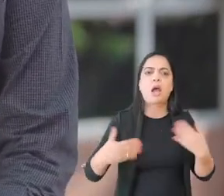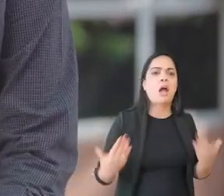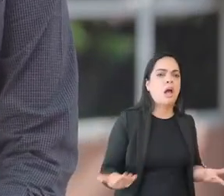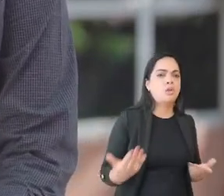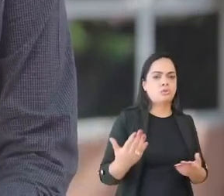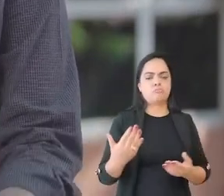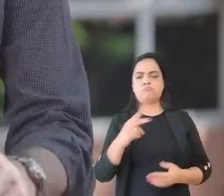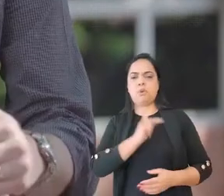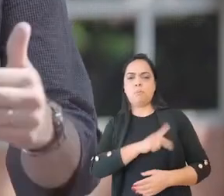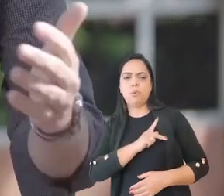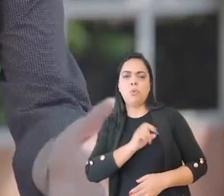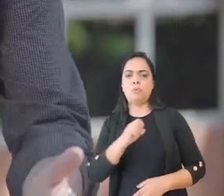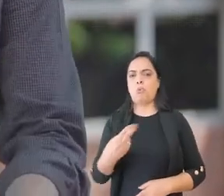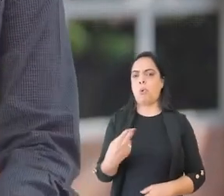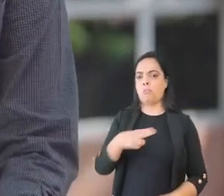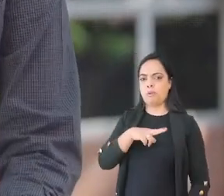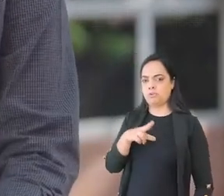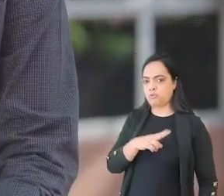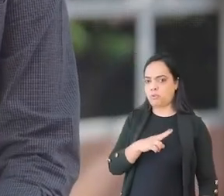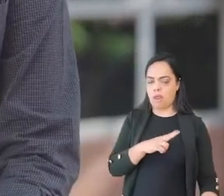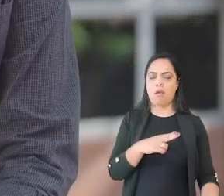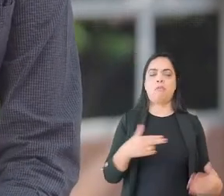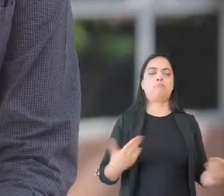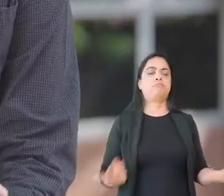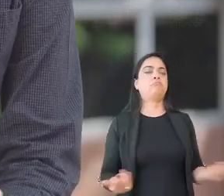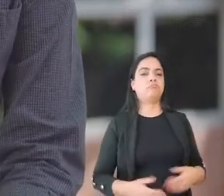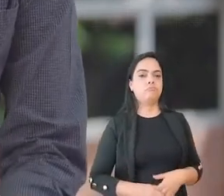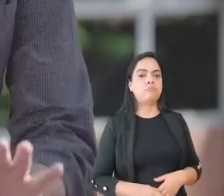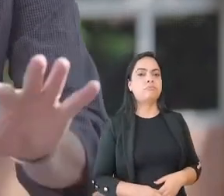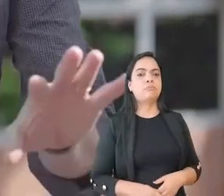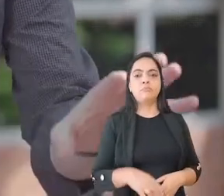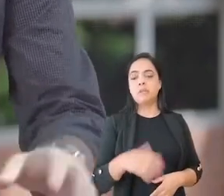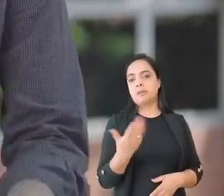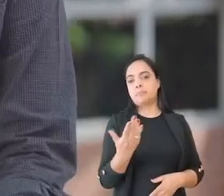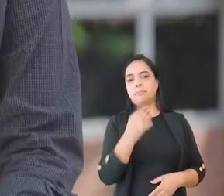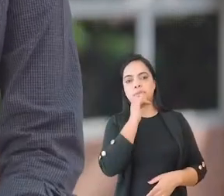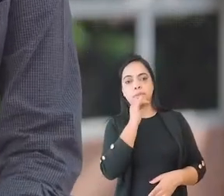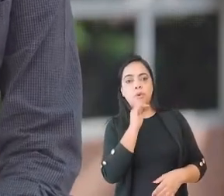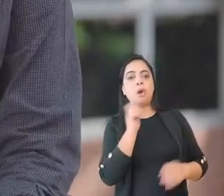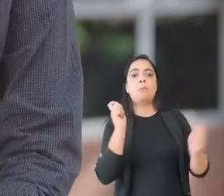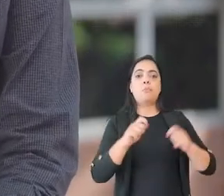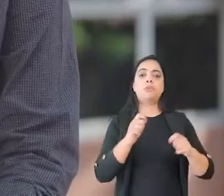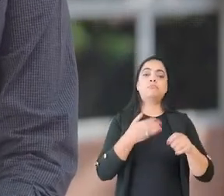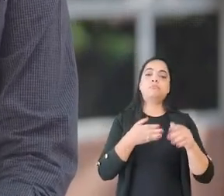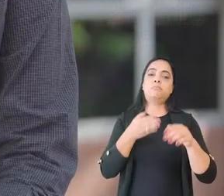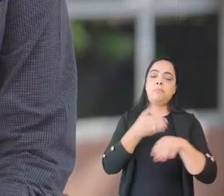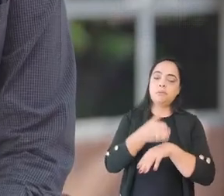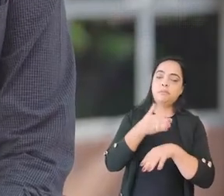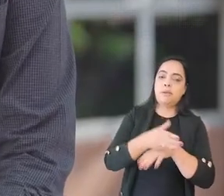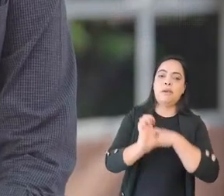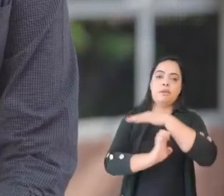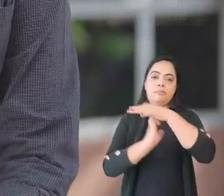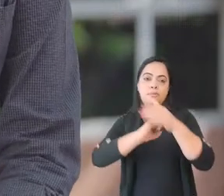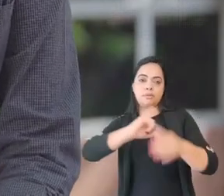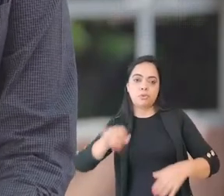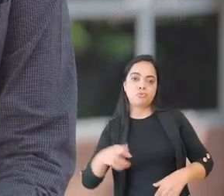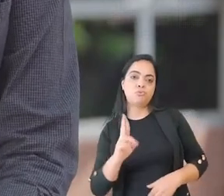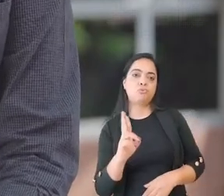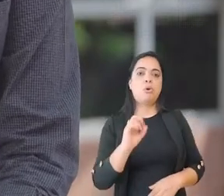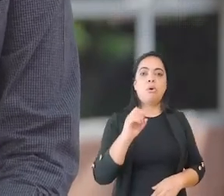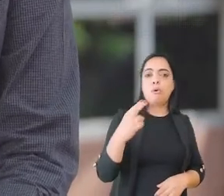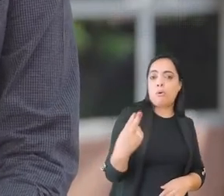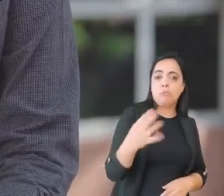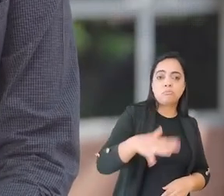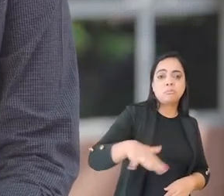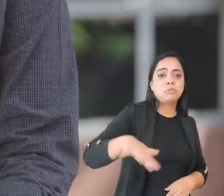ou no setor privado, particularmente mediante a atuação, por exemplo, na empresa júnior ou mesmo em órgãos públicos